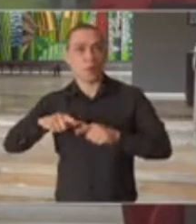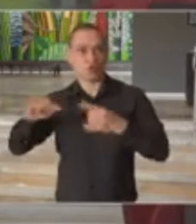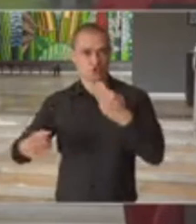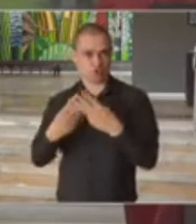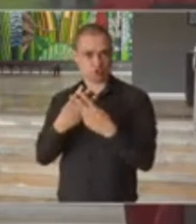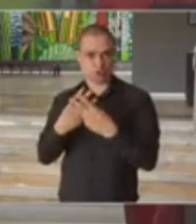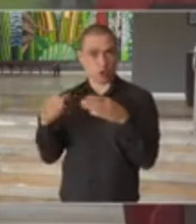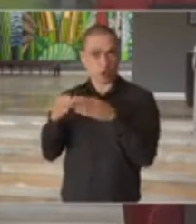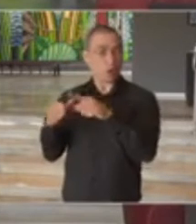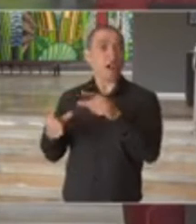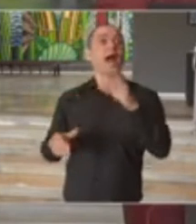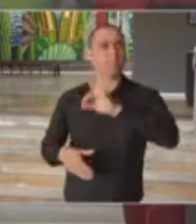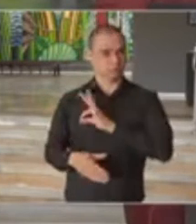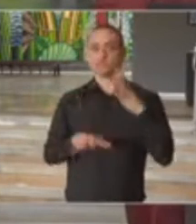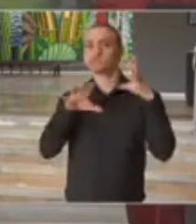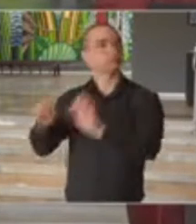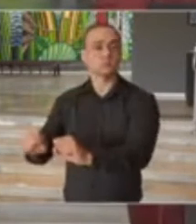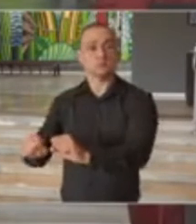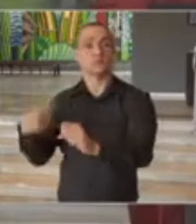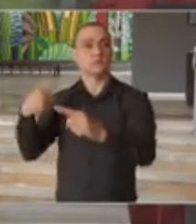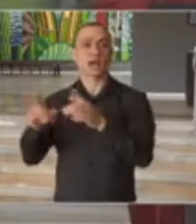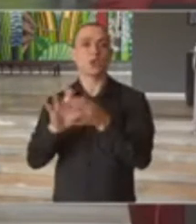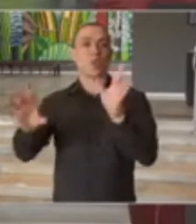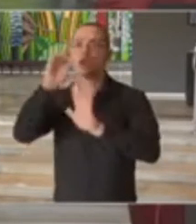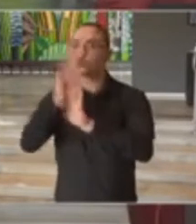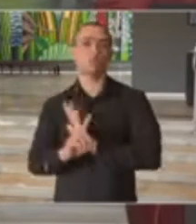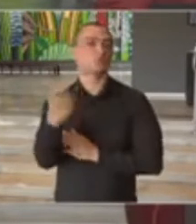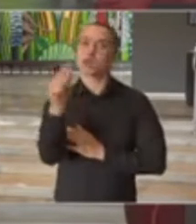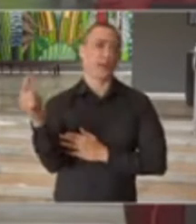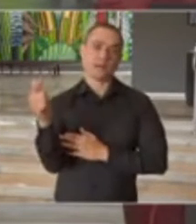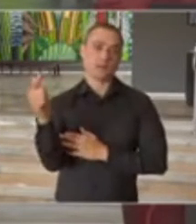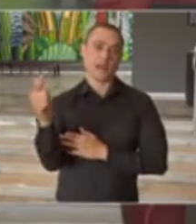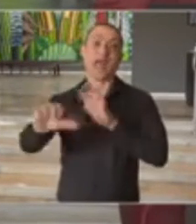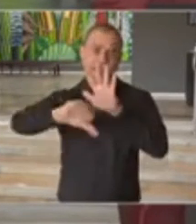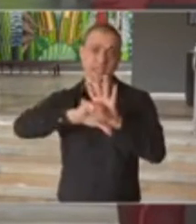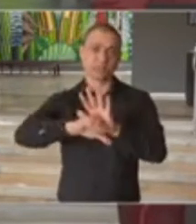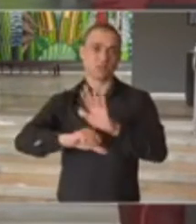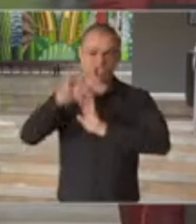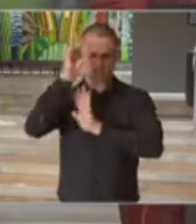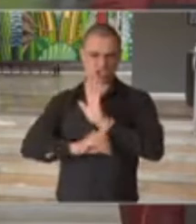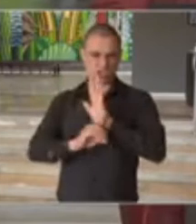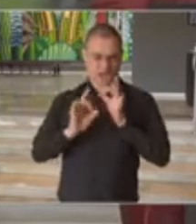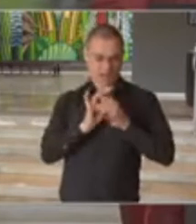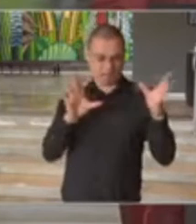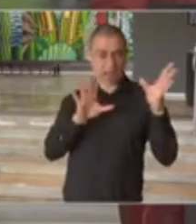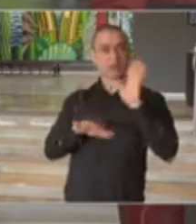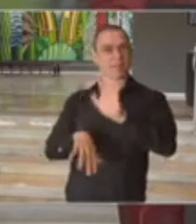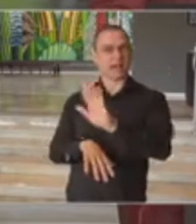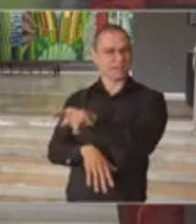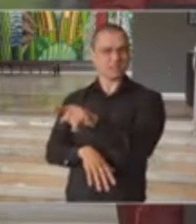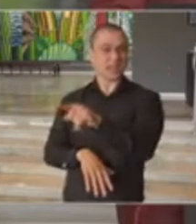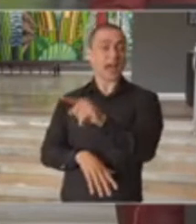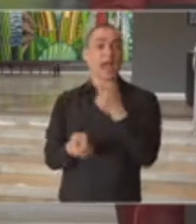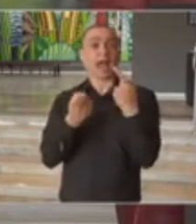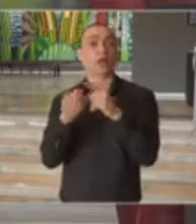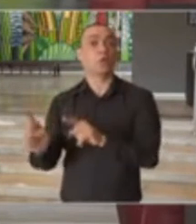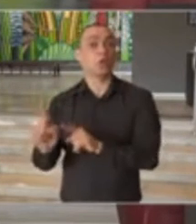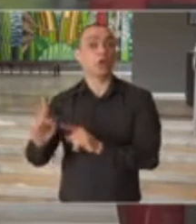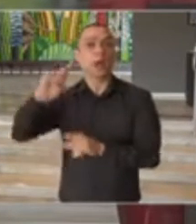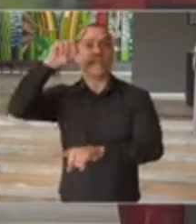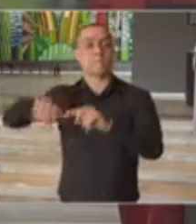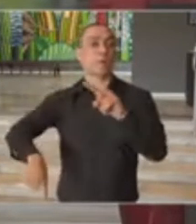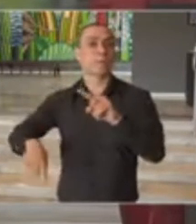da Polícia Militar será feita, porque aí não há manifestação com direito à liberdade e, sim, uma manifestação